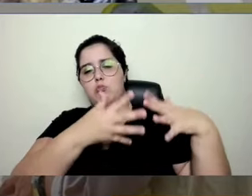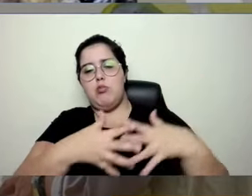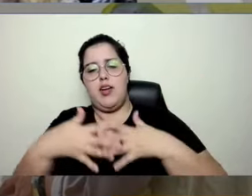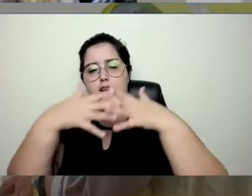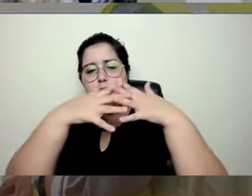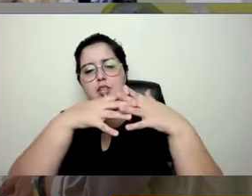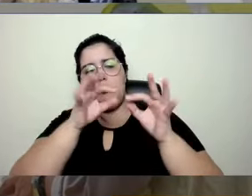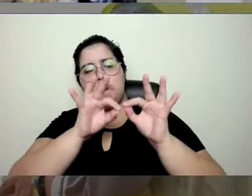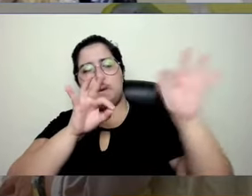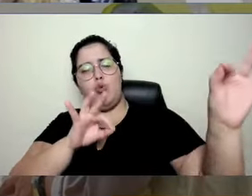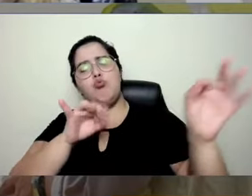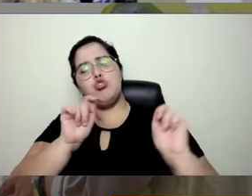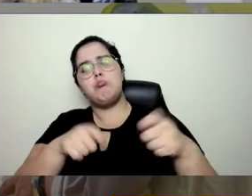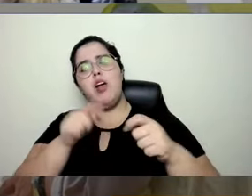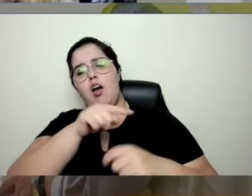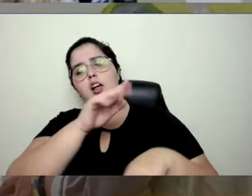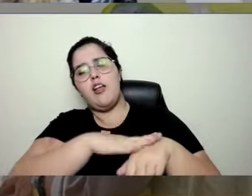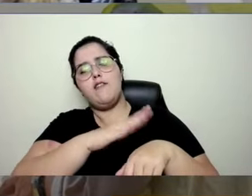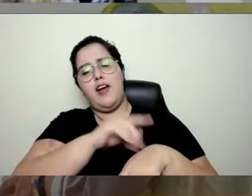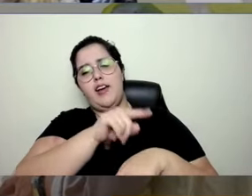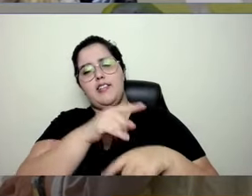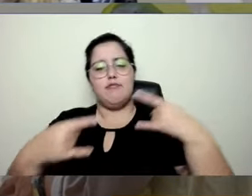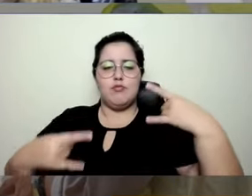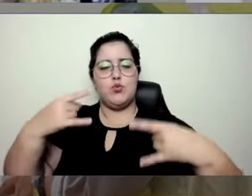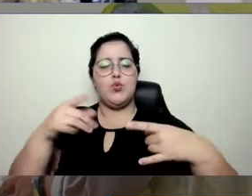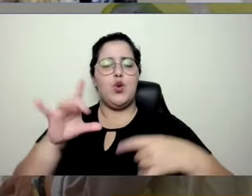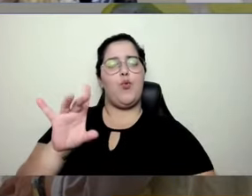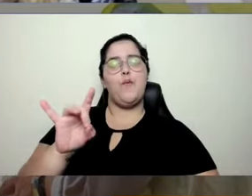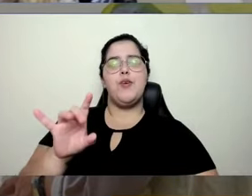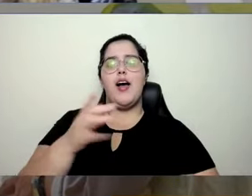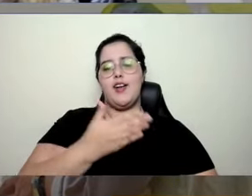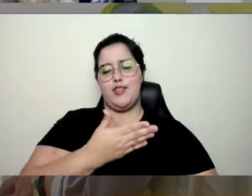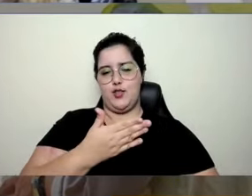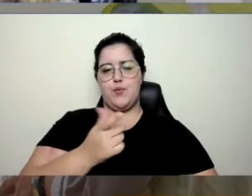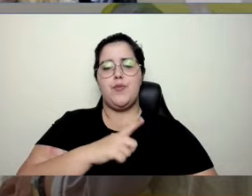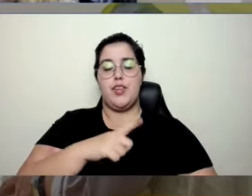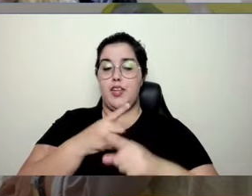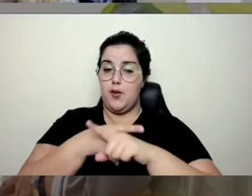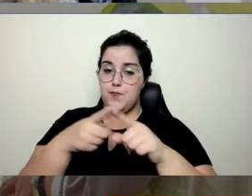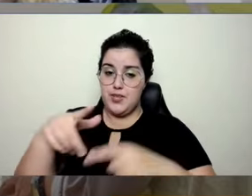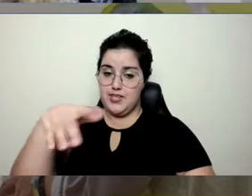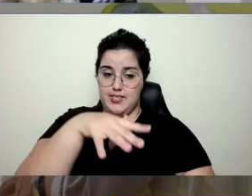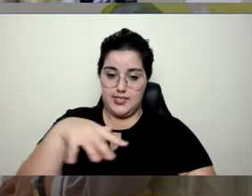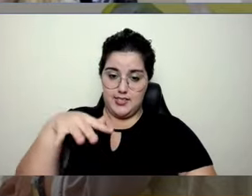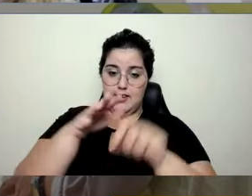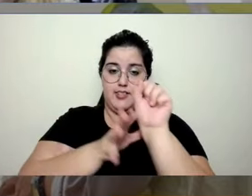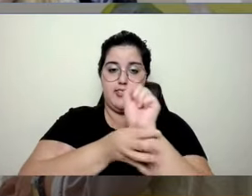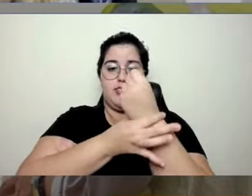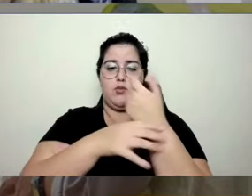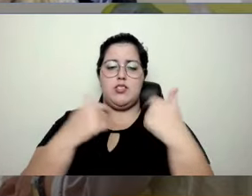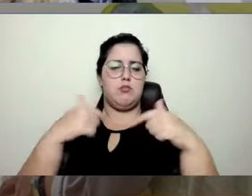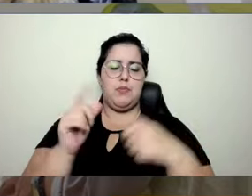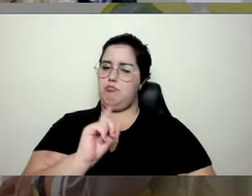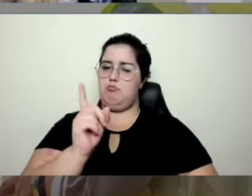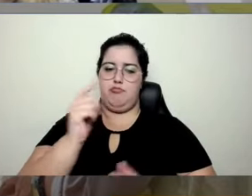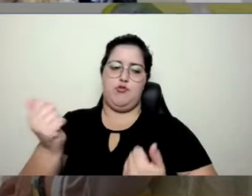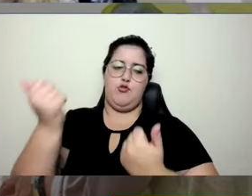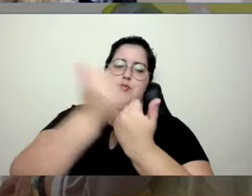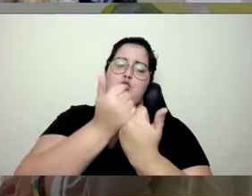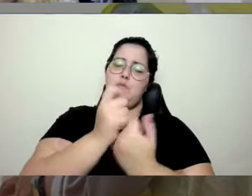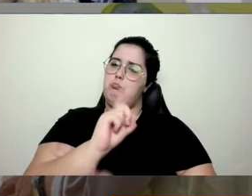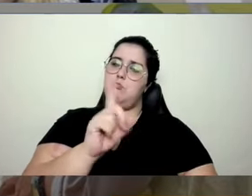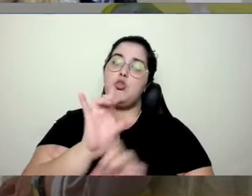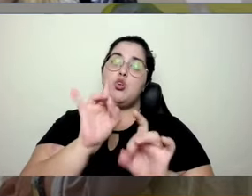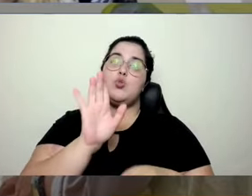à distância, né, então, acho que na área de segurança do trabalho não vai substituir nenhum profissional, ela vem para agregar, ajudar,